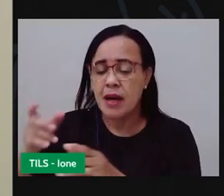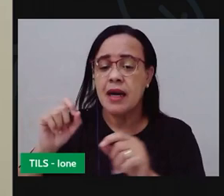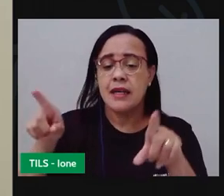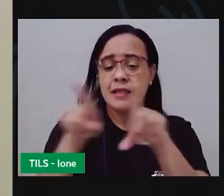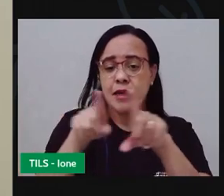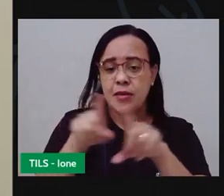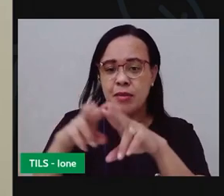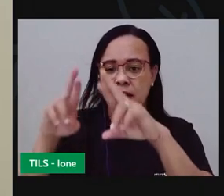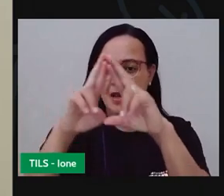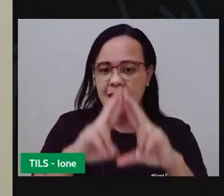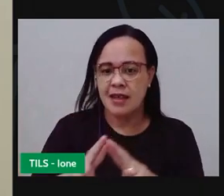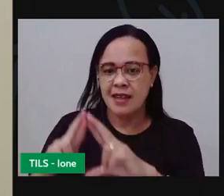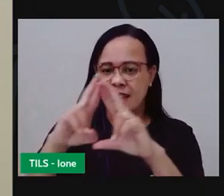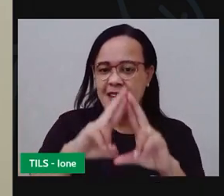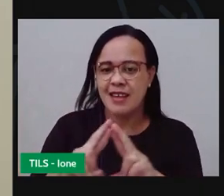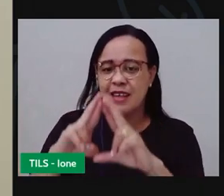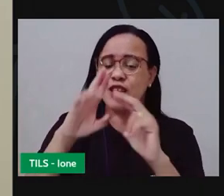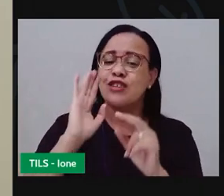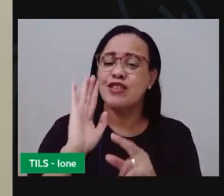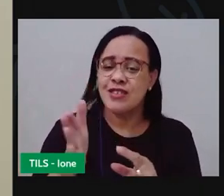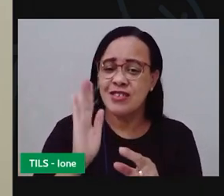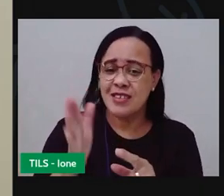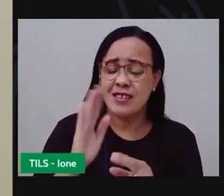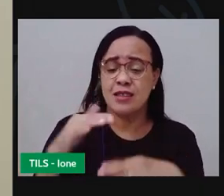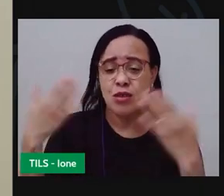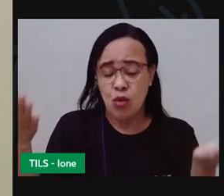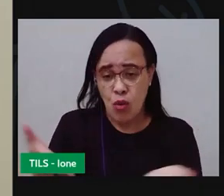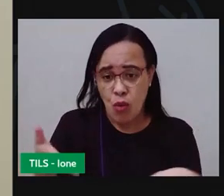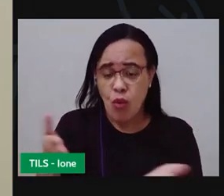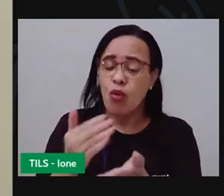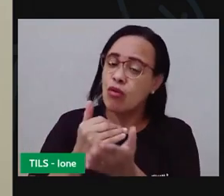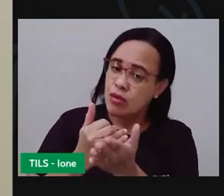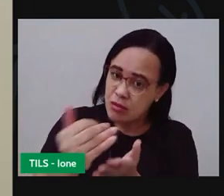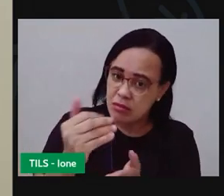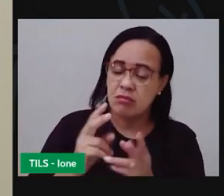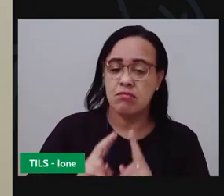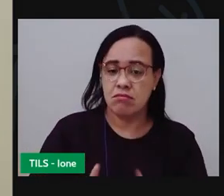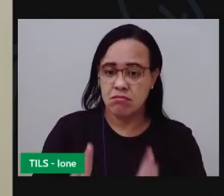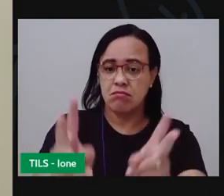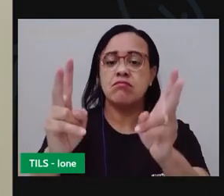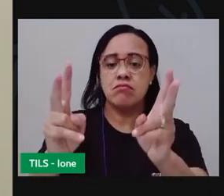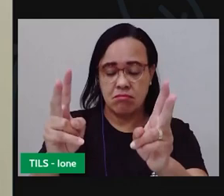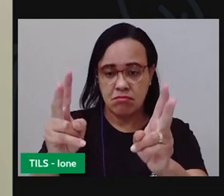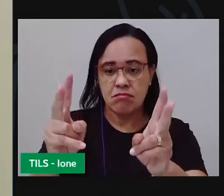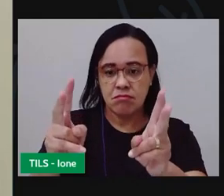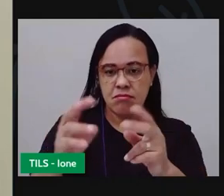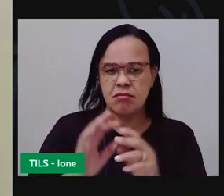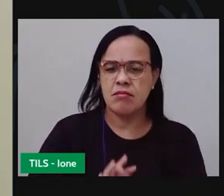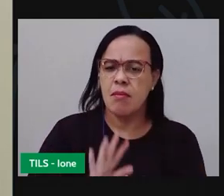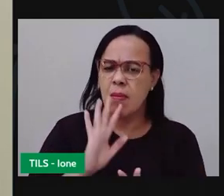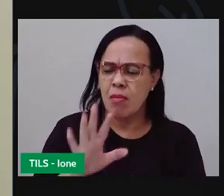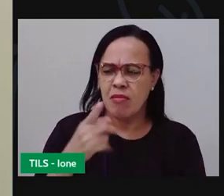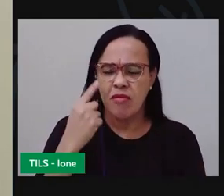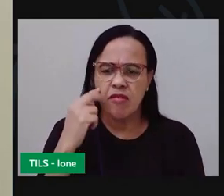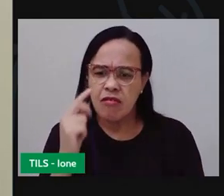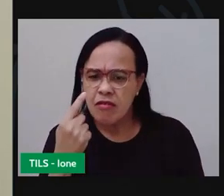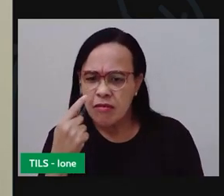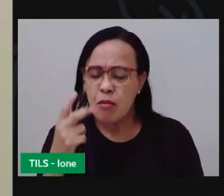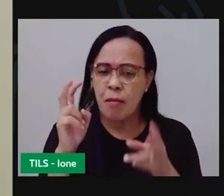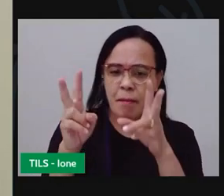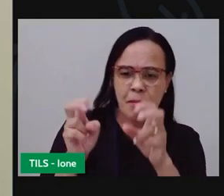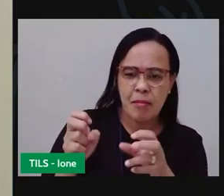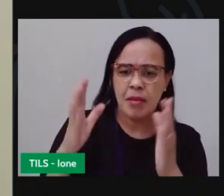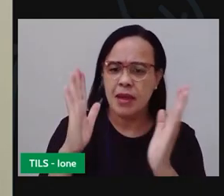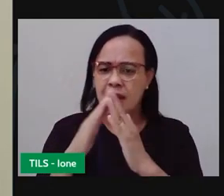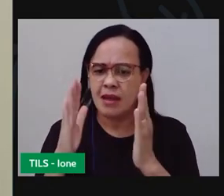Hoje, a gente vai continuar explorando um pouco mais desse assunto. Você já percebeu que, em